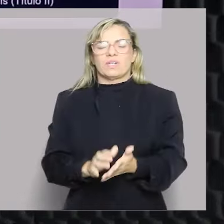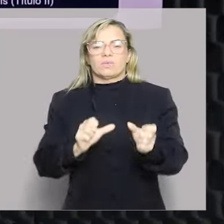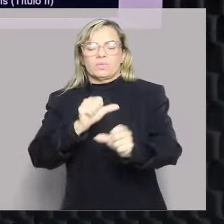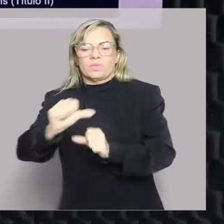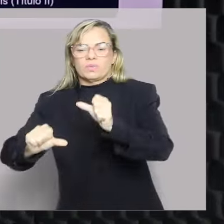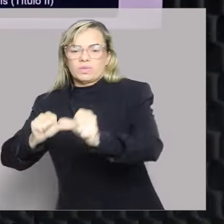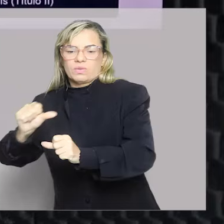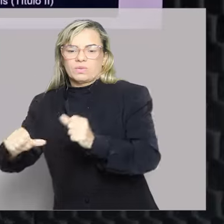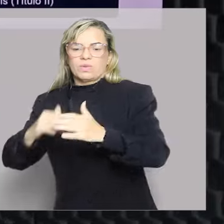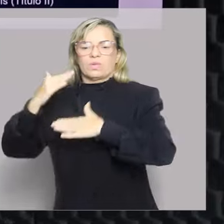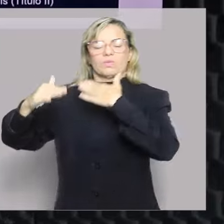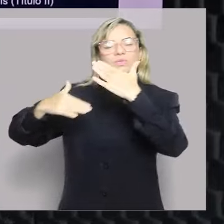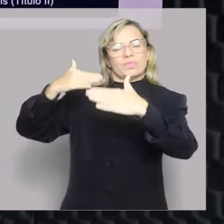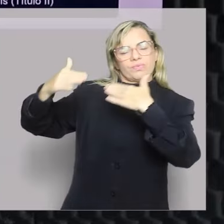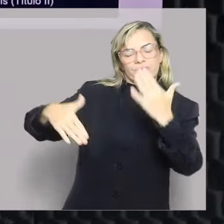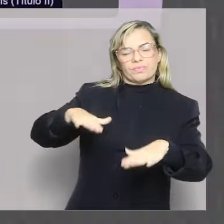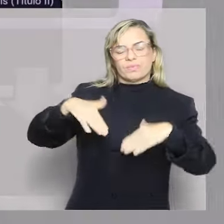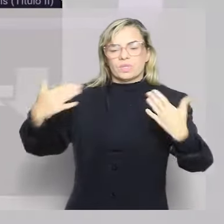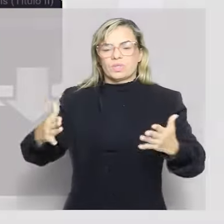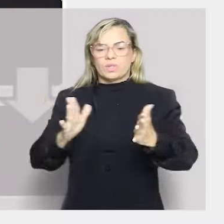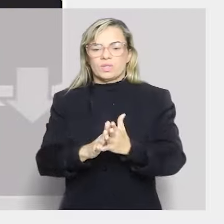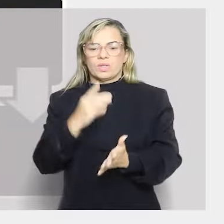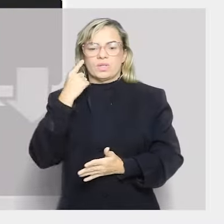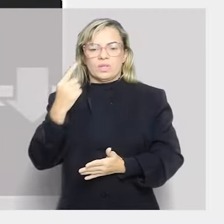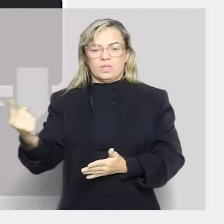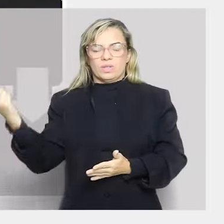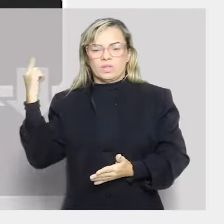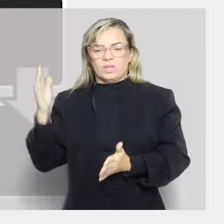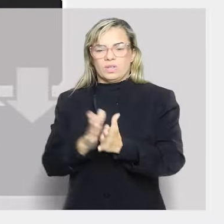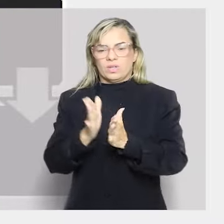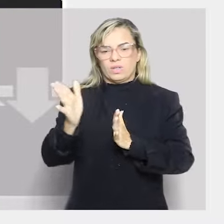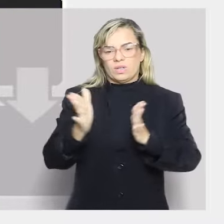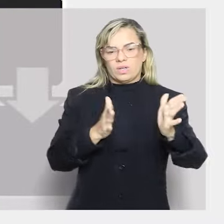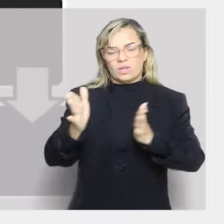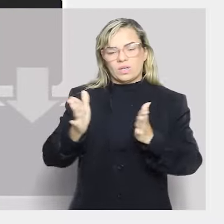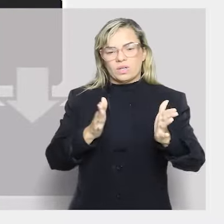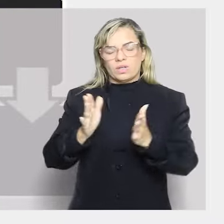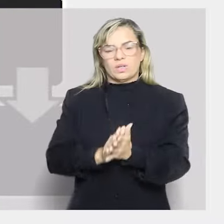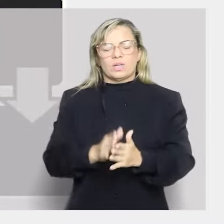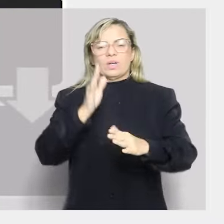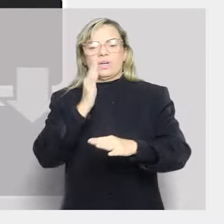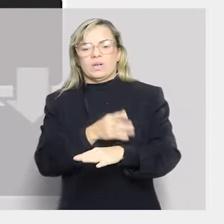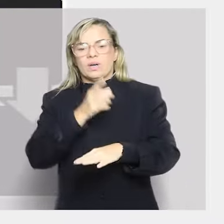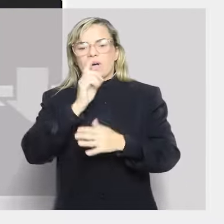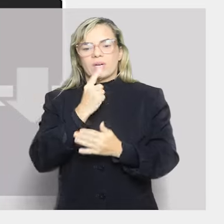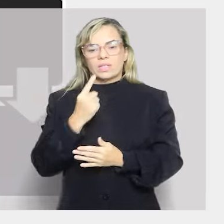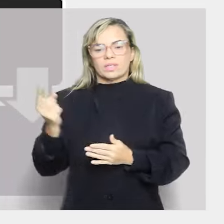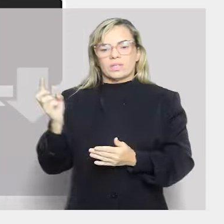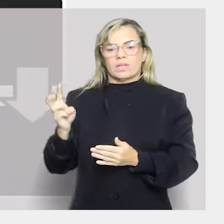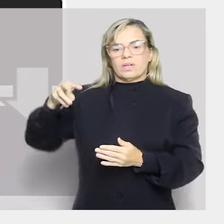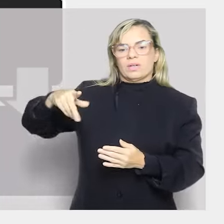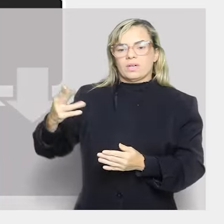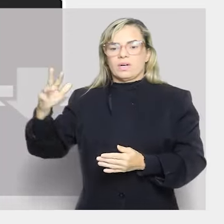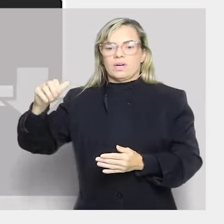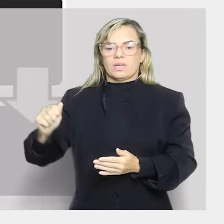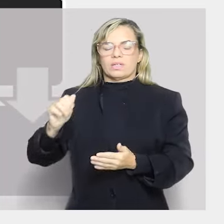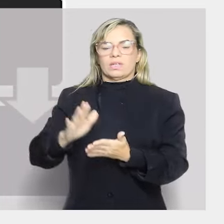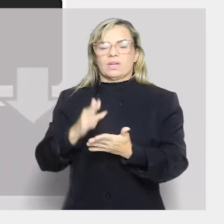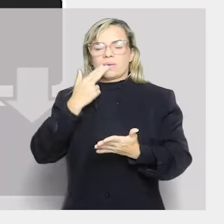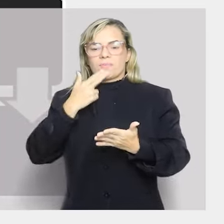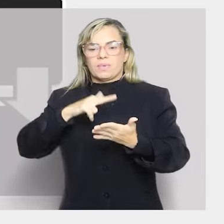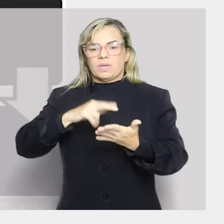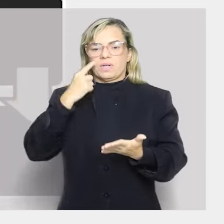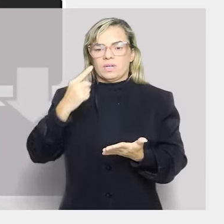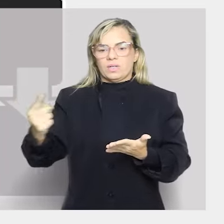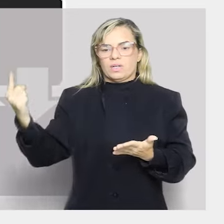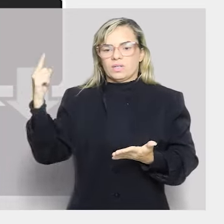evolução. Então, se a gente pegar lá, desde ainda da Idade Média, o Magna Carta de 1215, limitação do poder